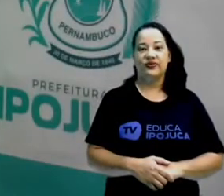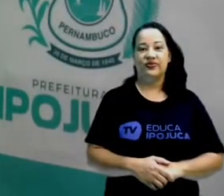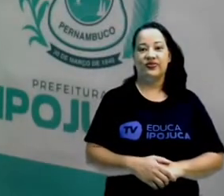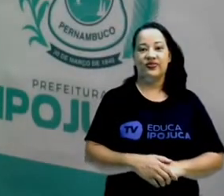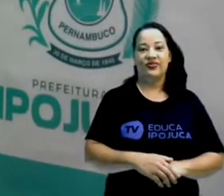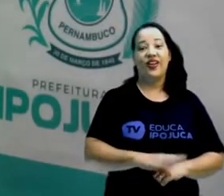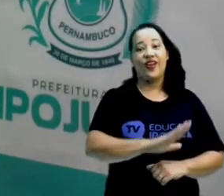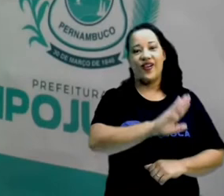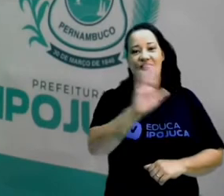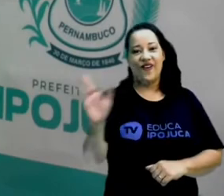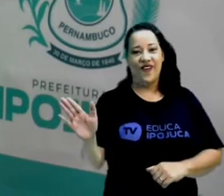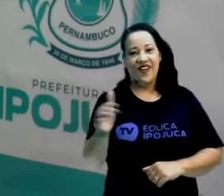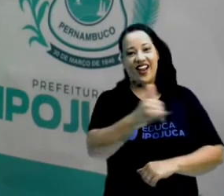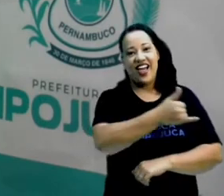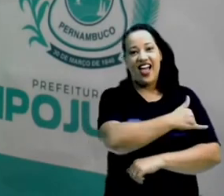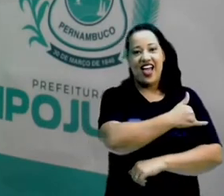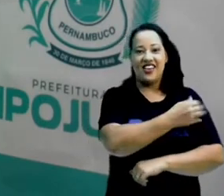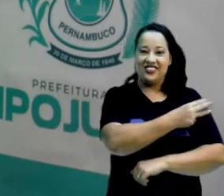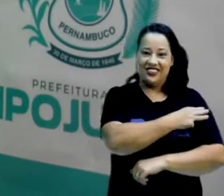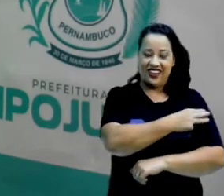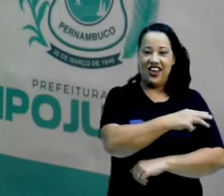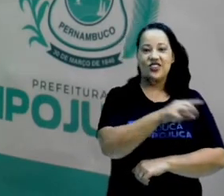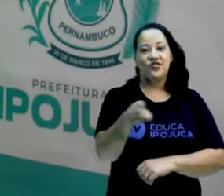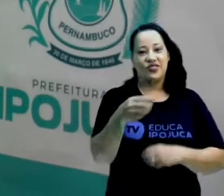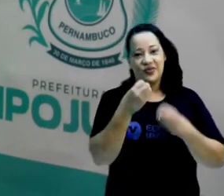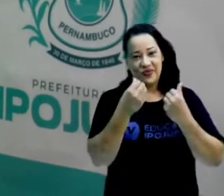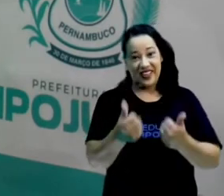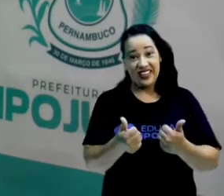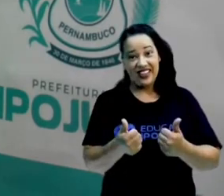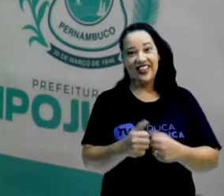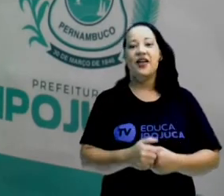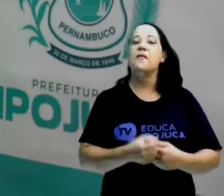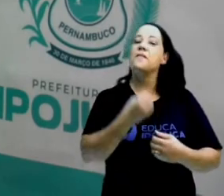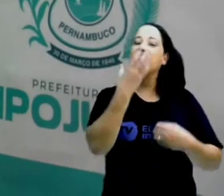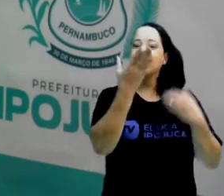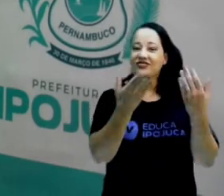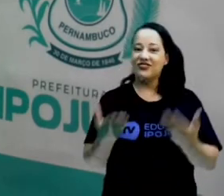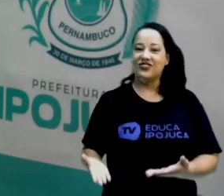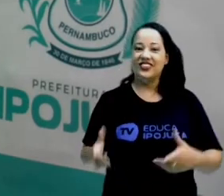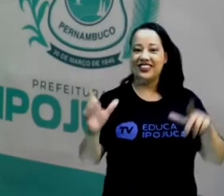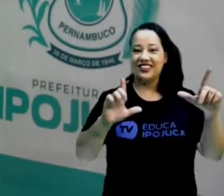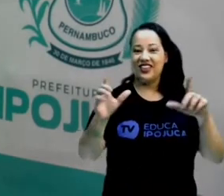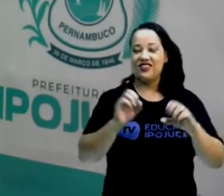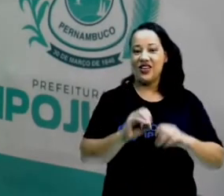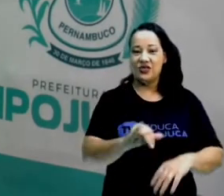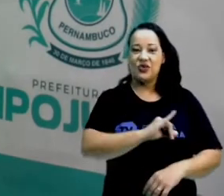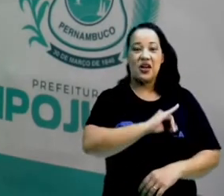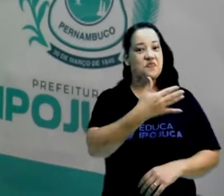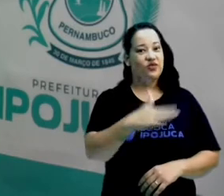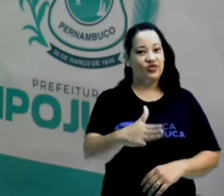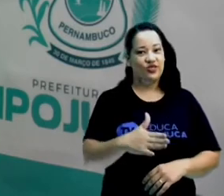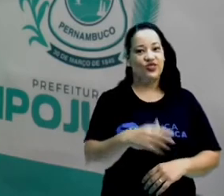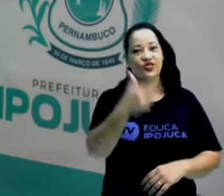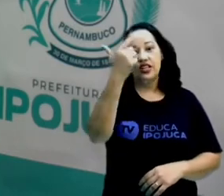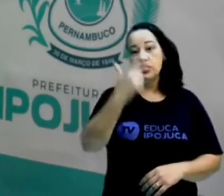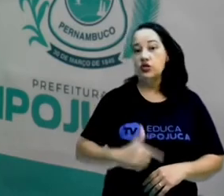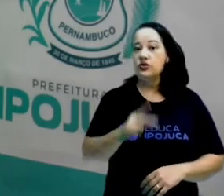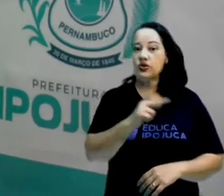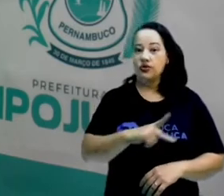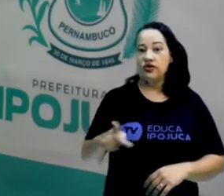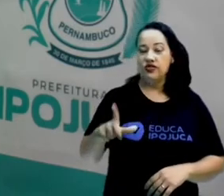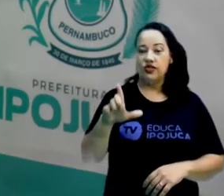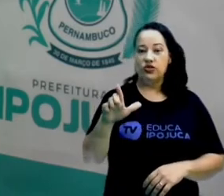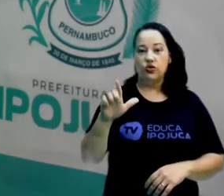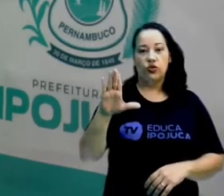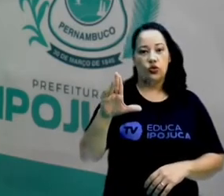Olá pessoal do Aja3, tudo bem com vocês? Sejam bem-vindos à TV Educa e Pojuca. Eu sou o professor